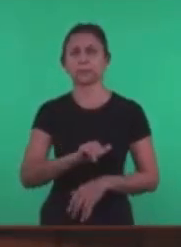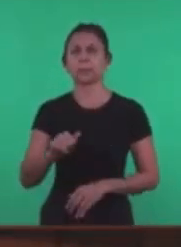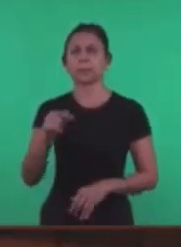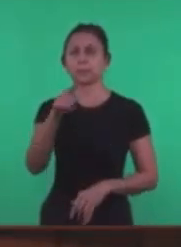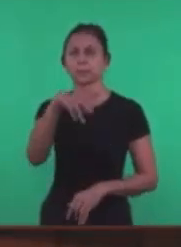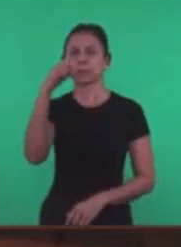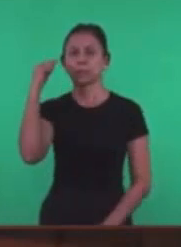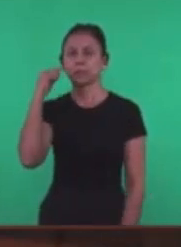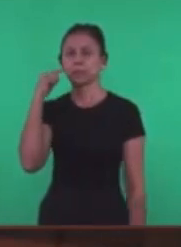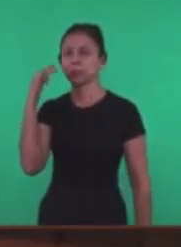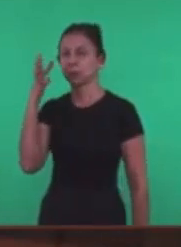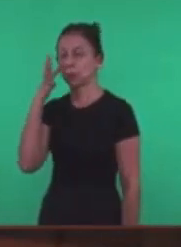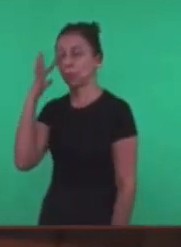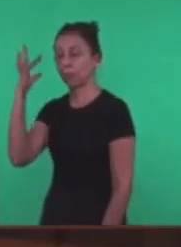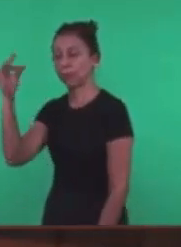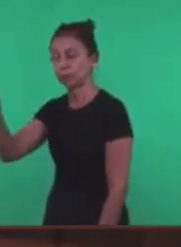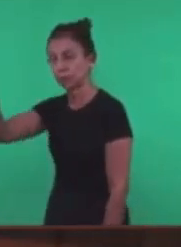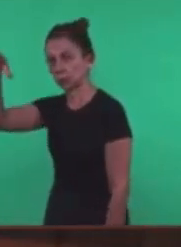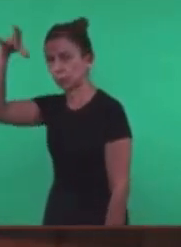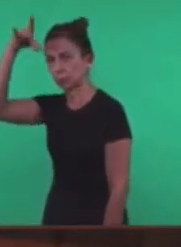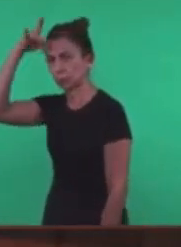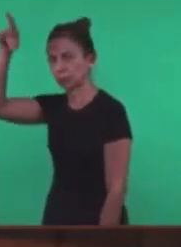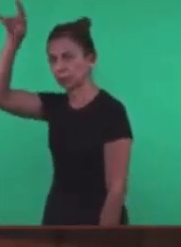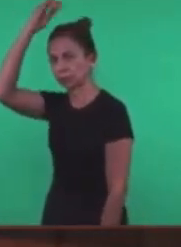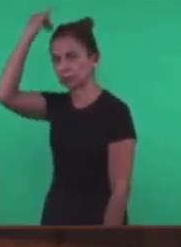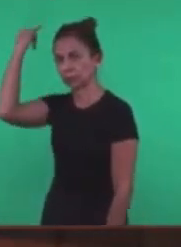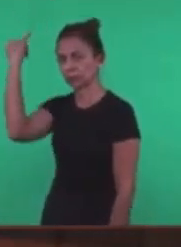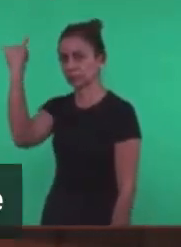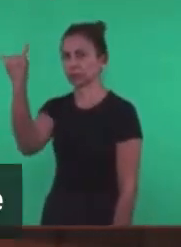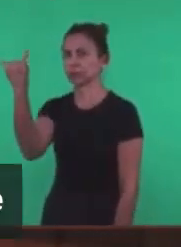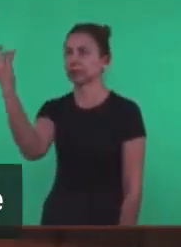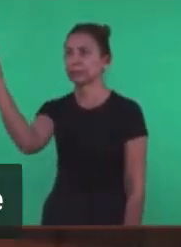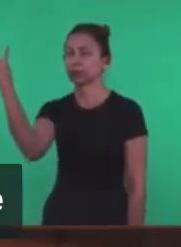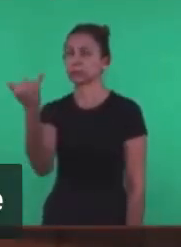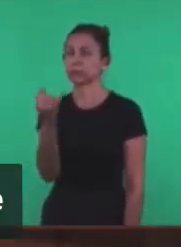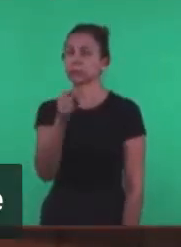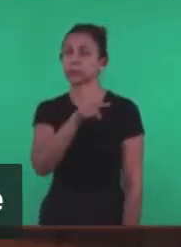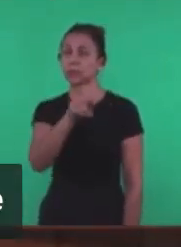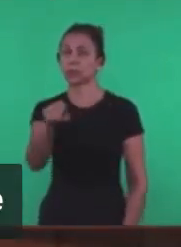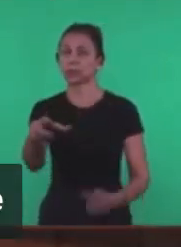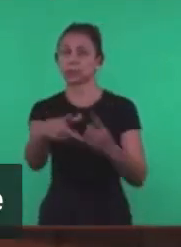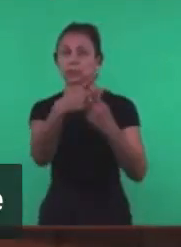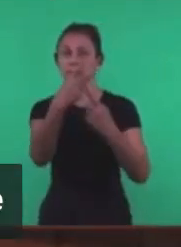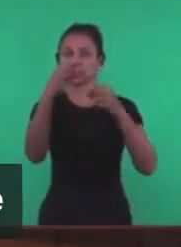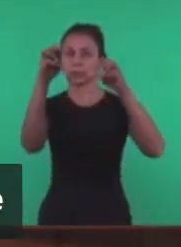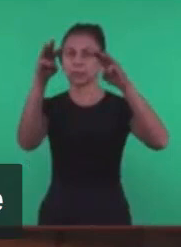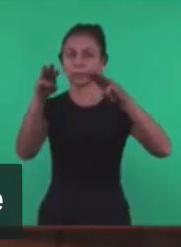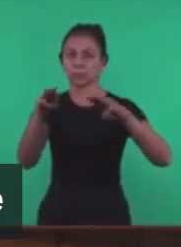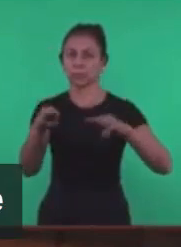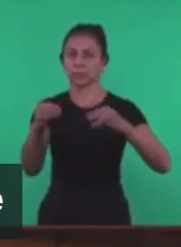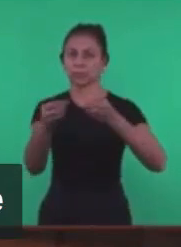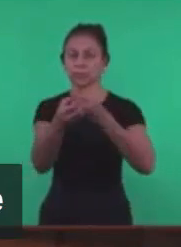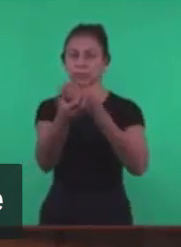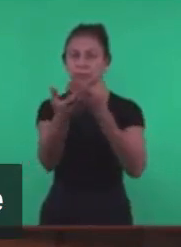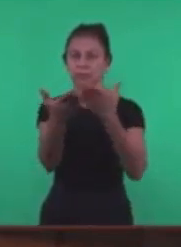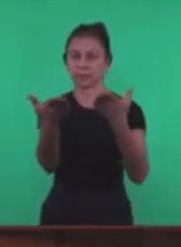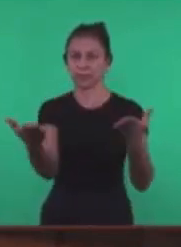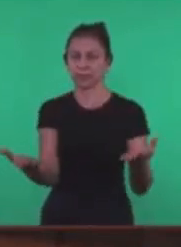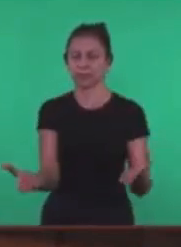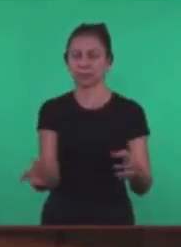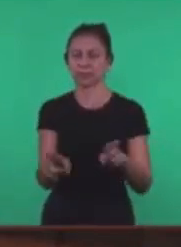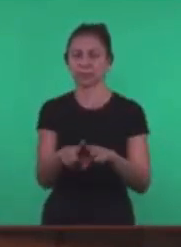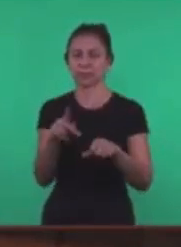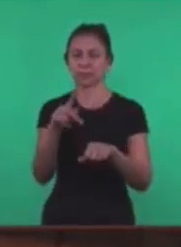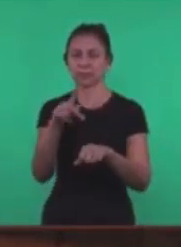Darei A comer O maná Escondido E darei Uma pedra Branca E na pedra